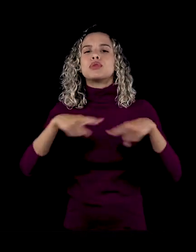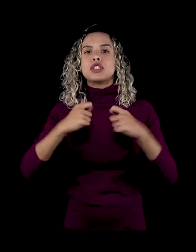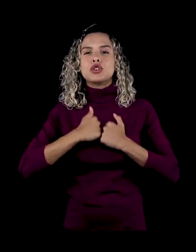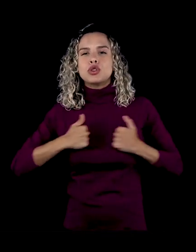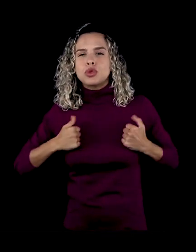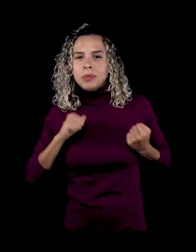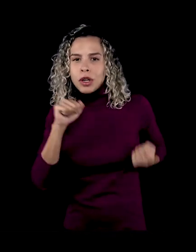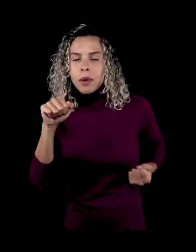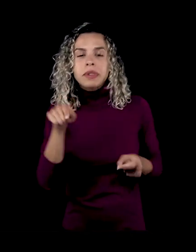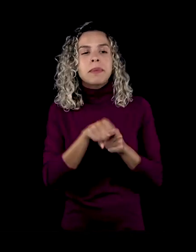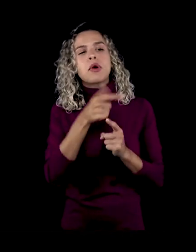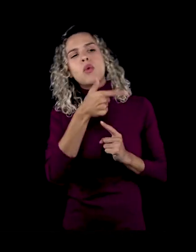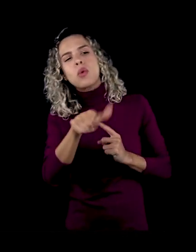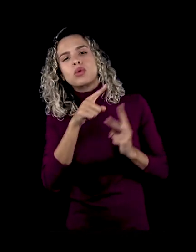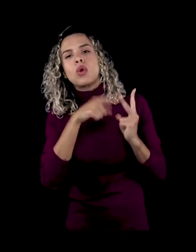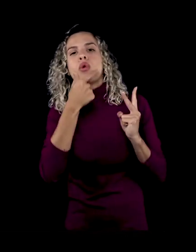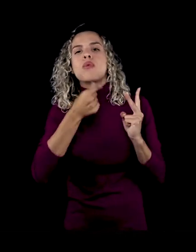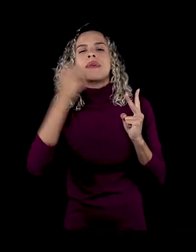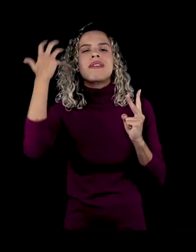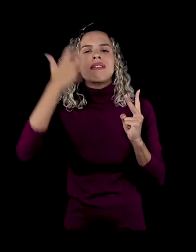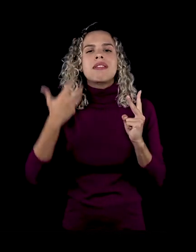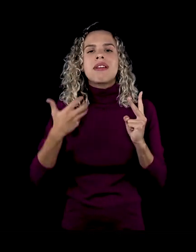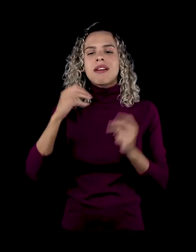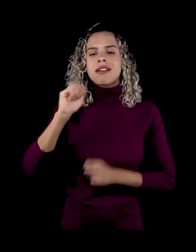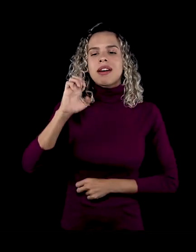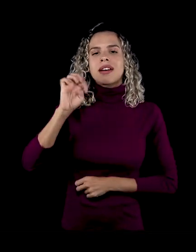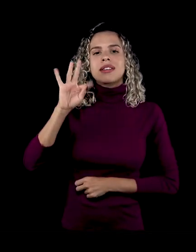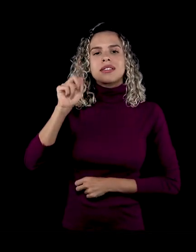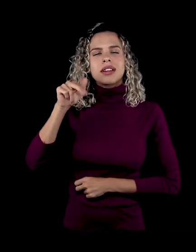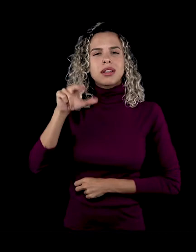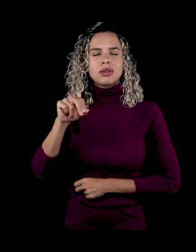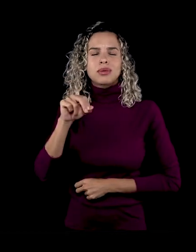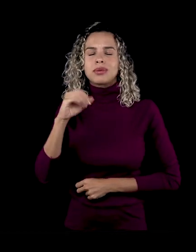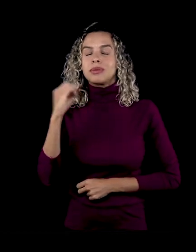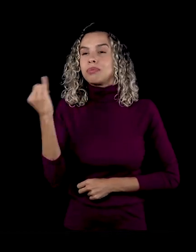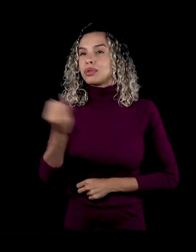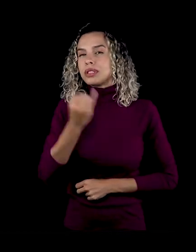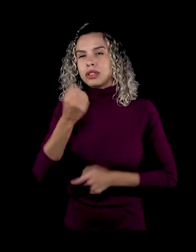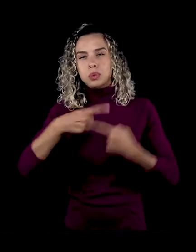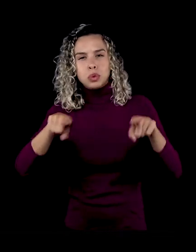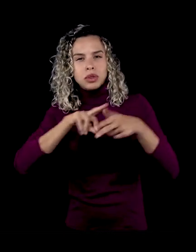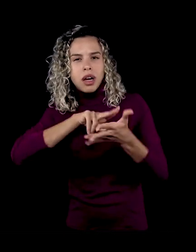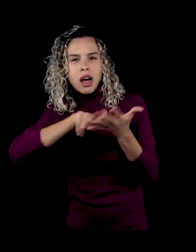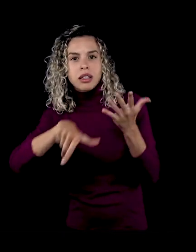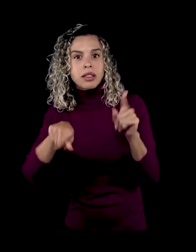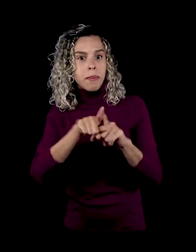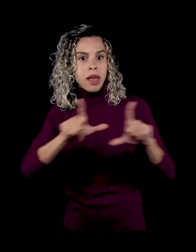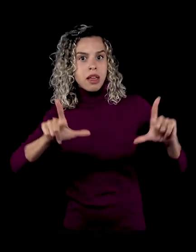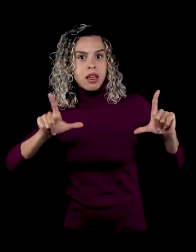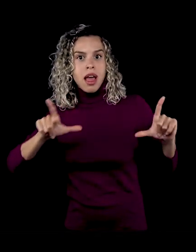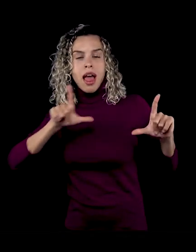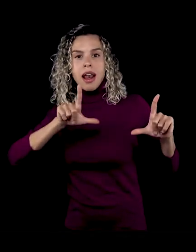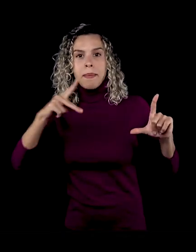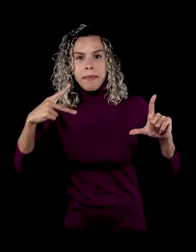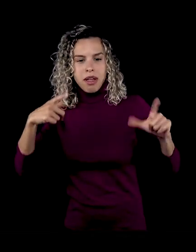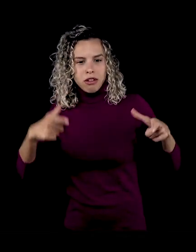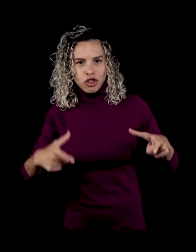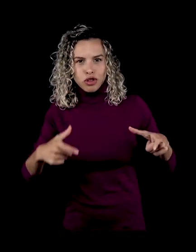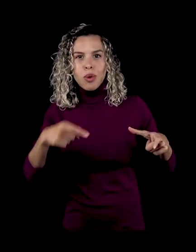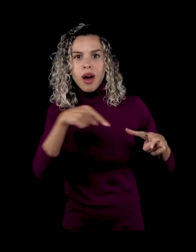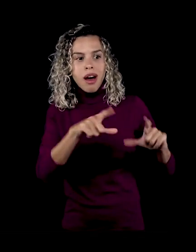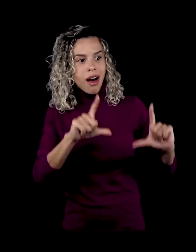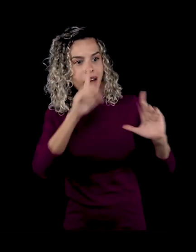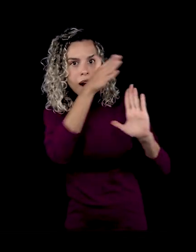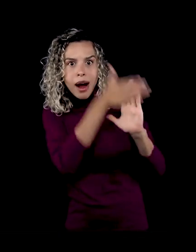citar várias canções do Caetano Veloso, a presença do Caetano nu numa capa de um L inteiro, você não imagina a importância,